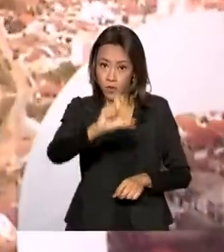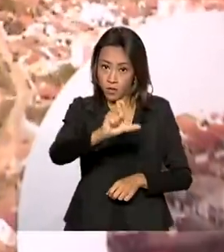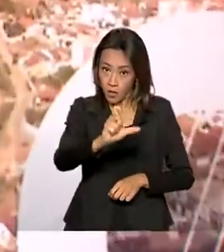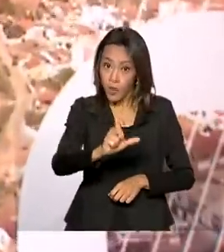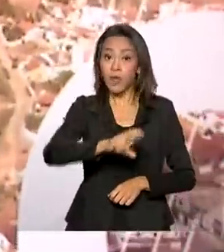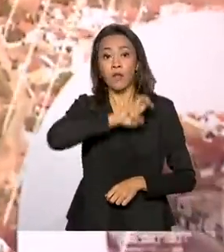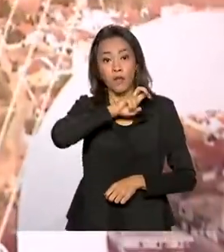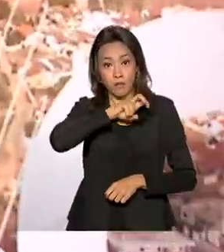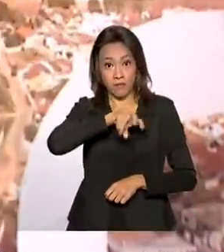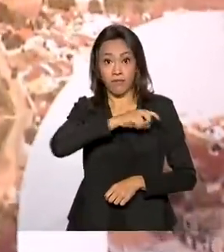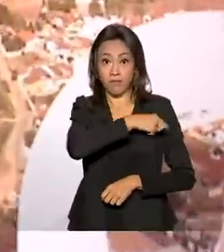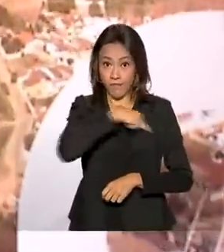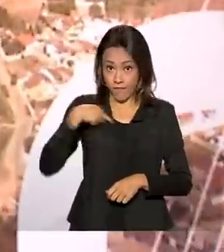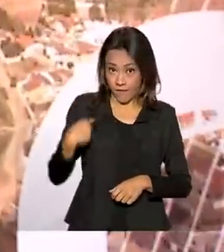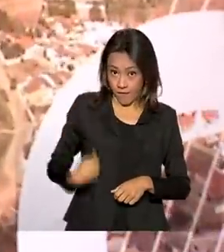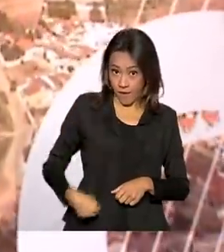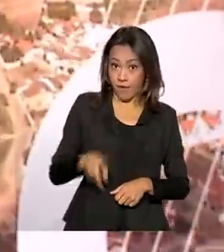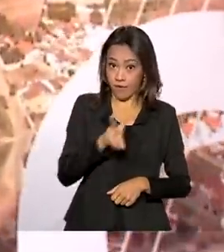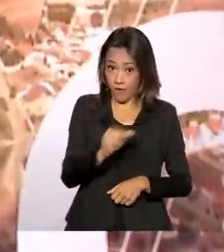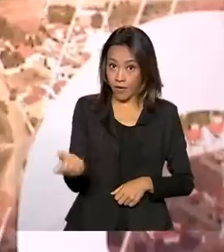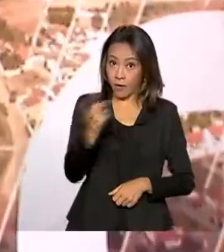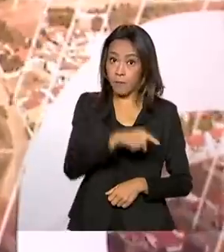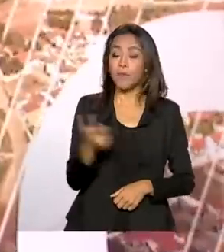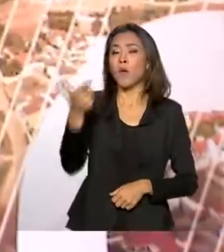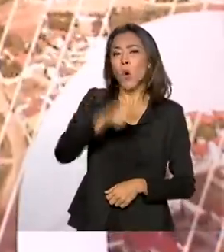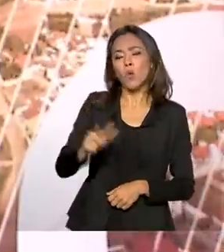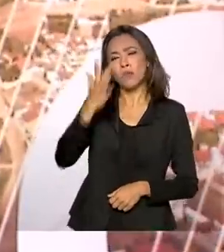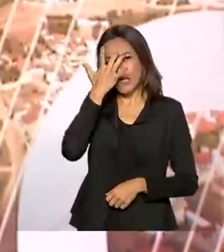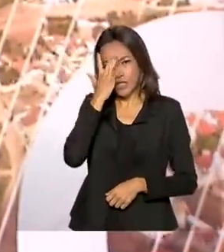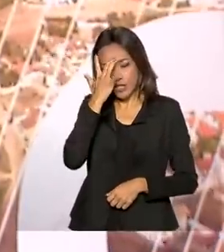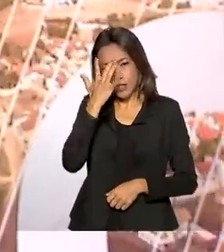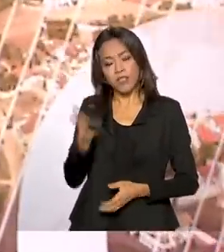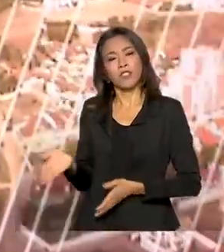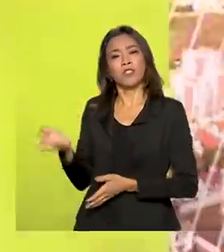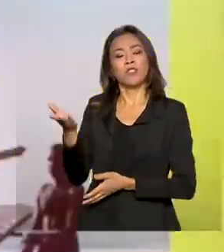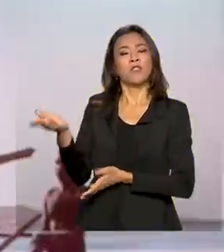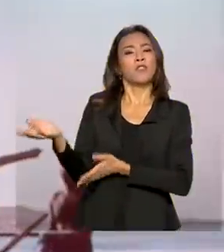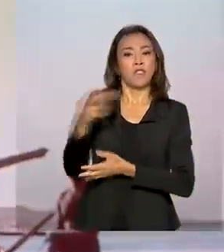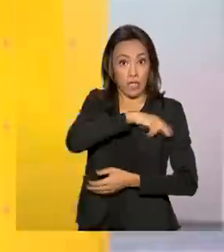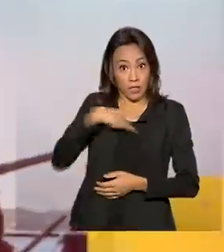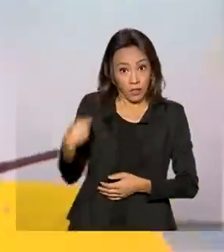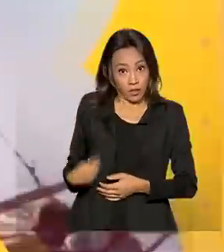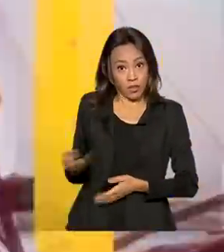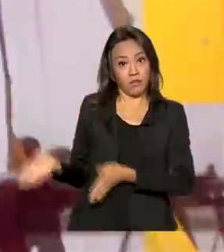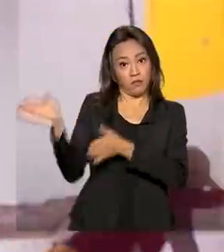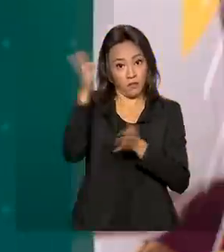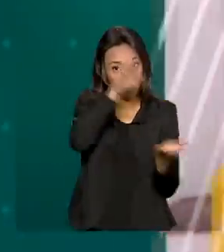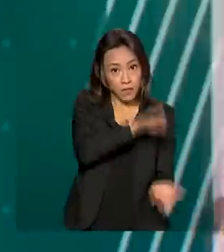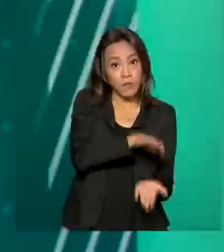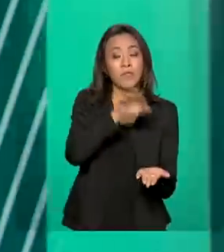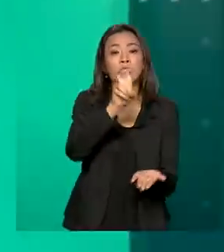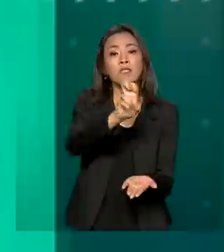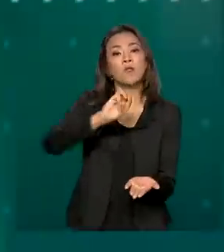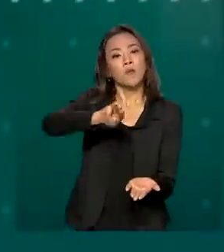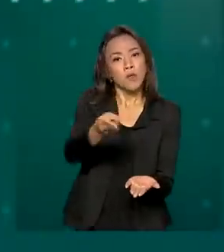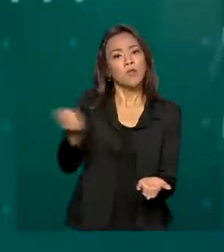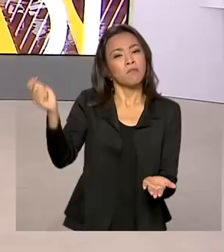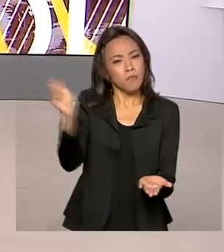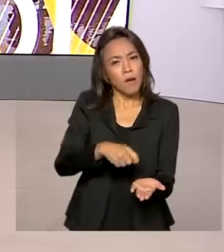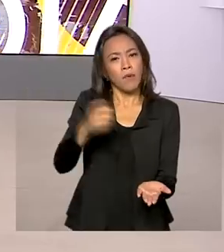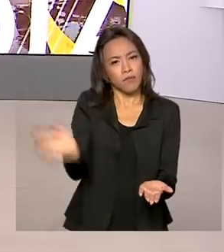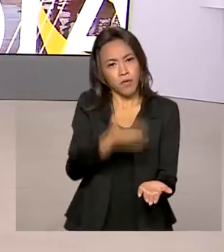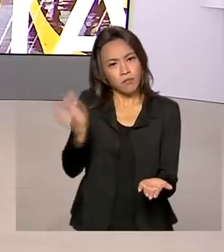litros de insumos vindos da China. A quantidade é suficiente para produzir 5 milhões de doses da vacina contra a Covid-19.